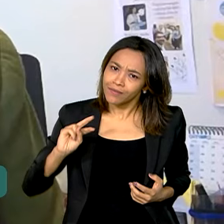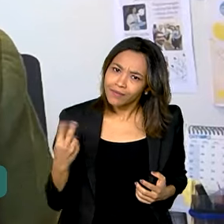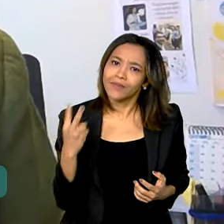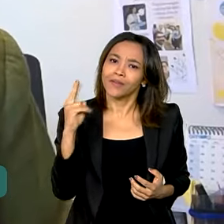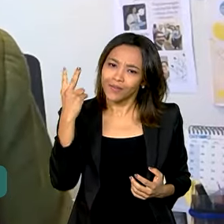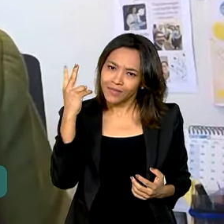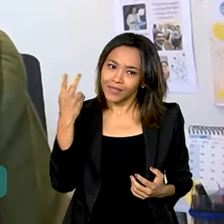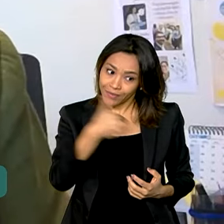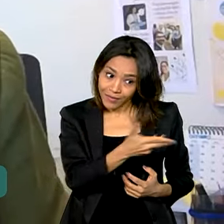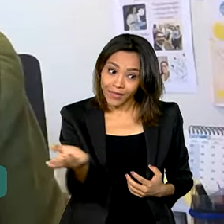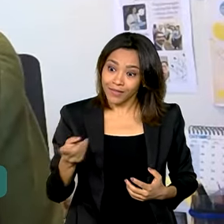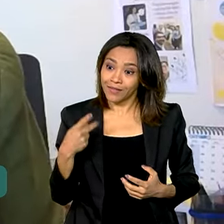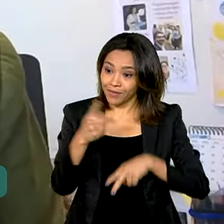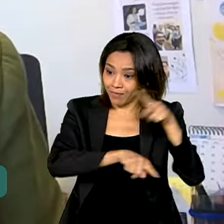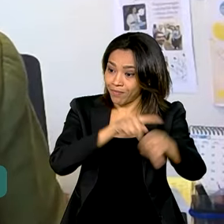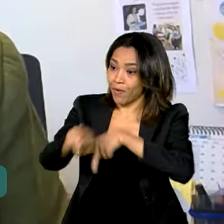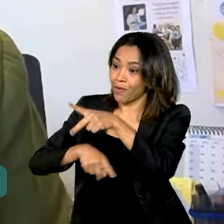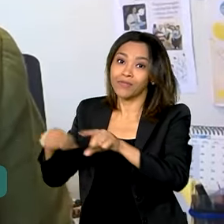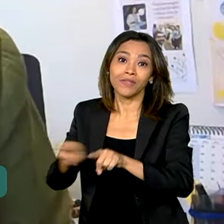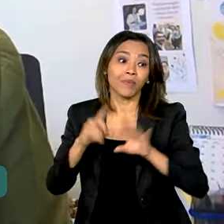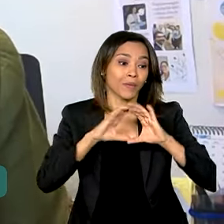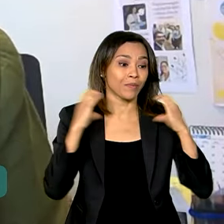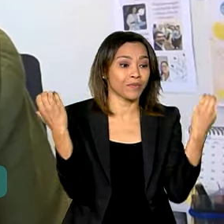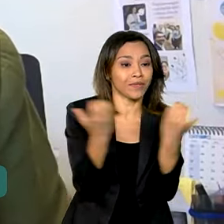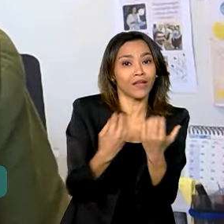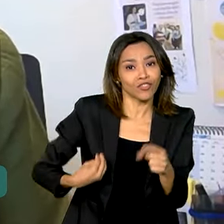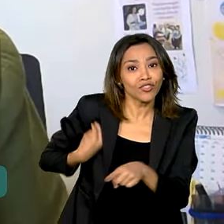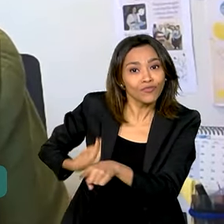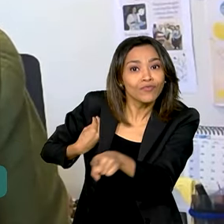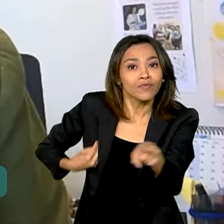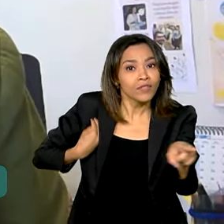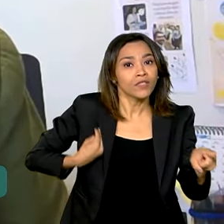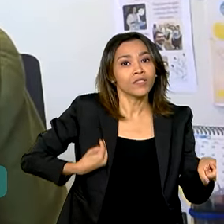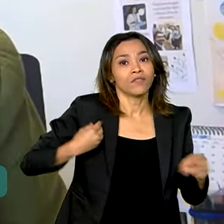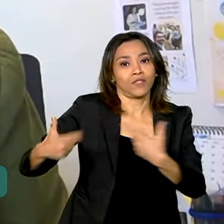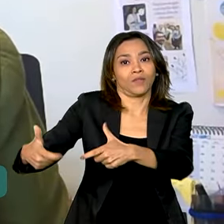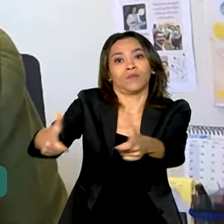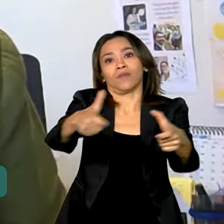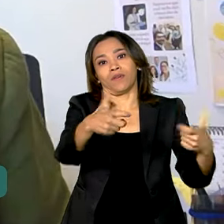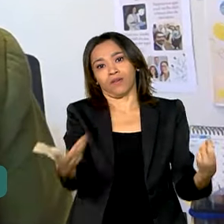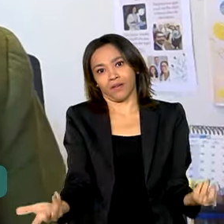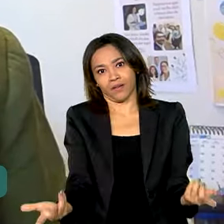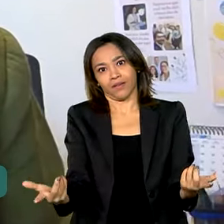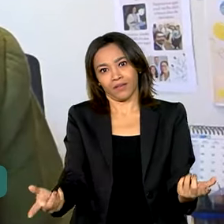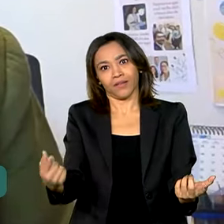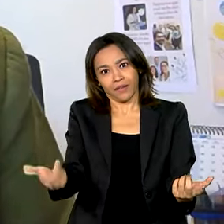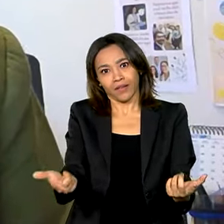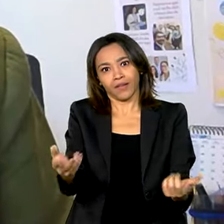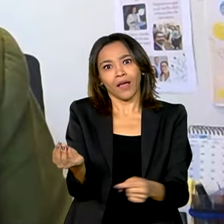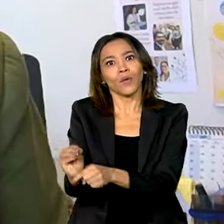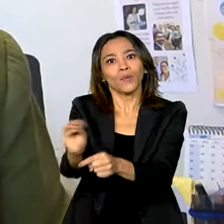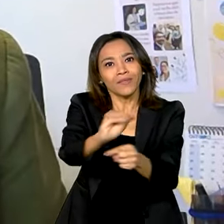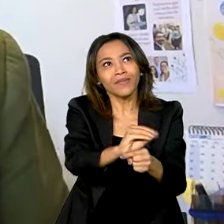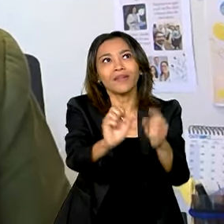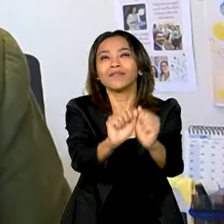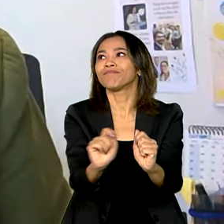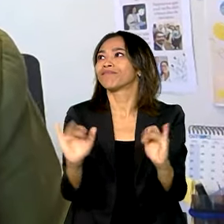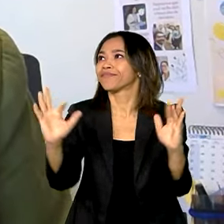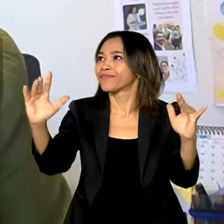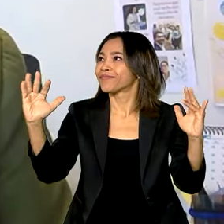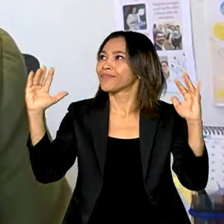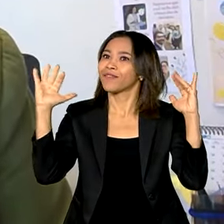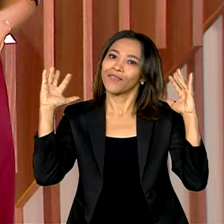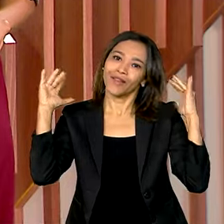dos seus povos e comunidades que estão lá nesses territórios prestando serviço para nós e como sociedade